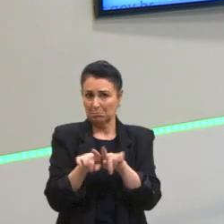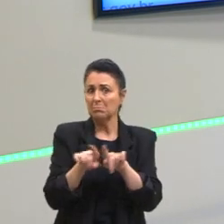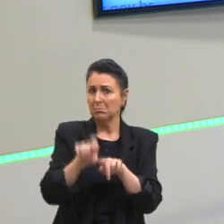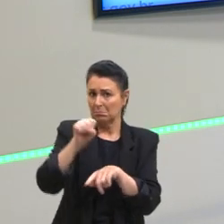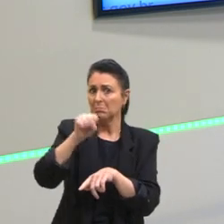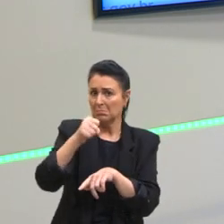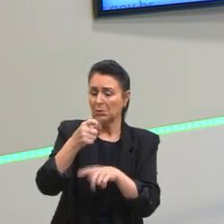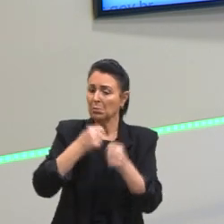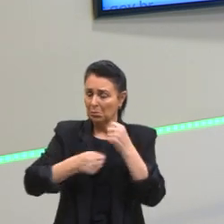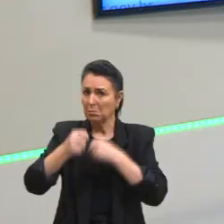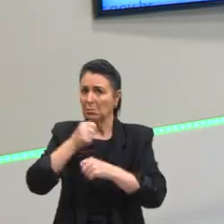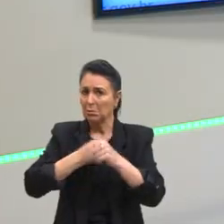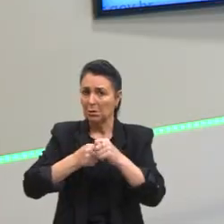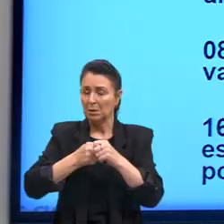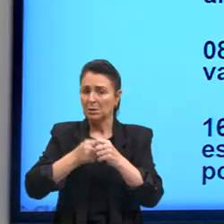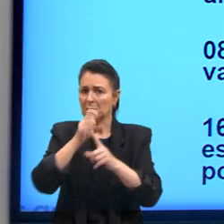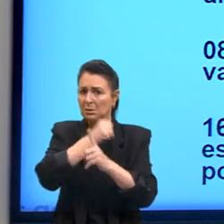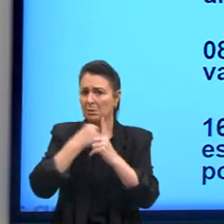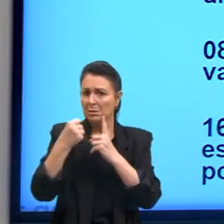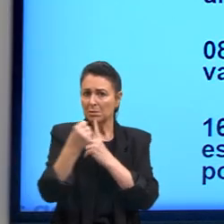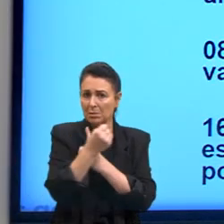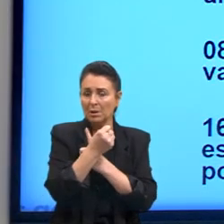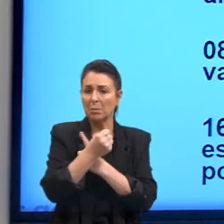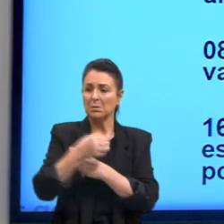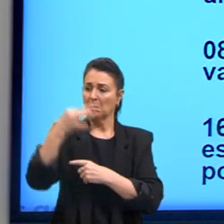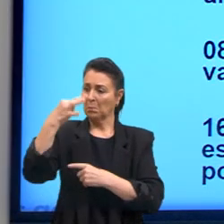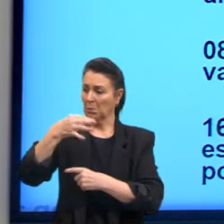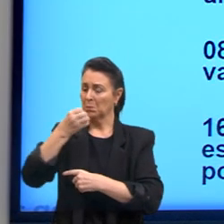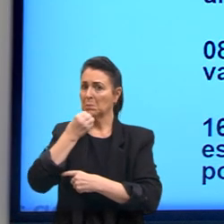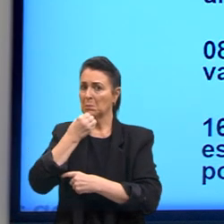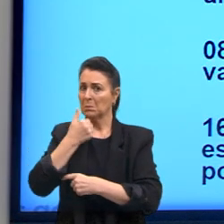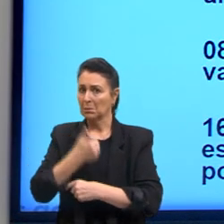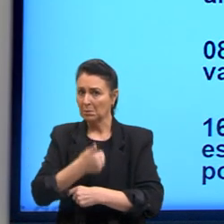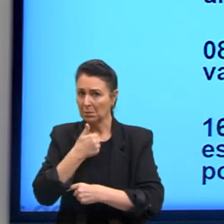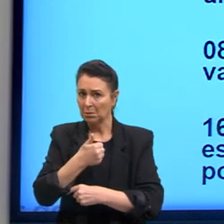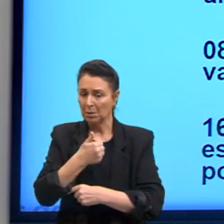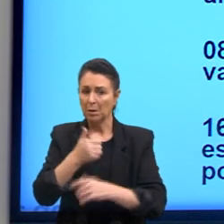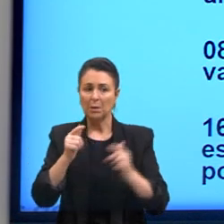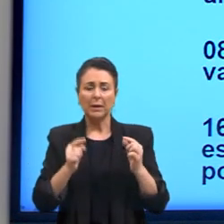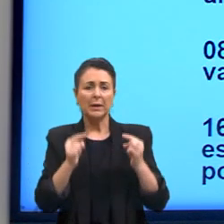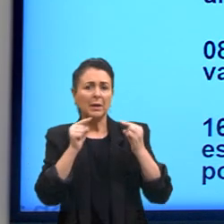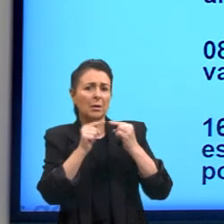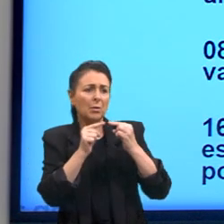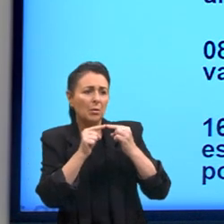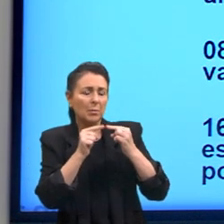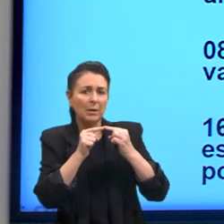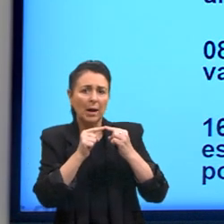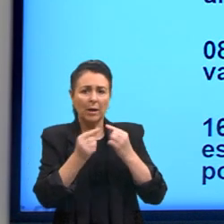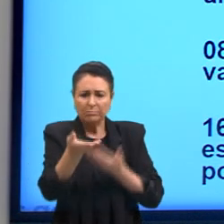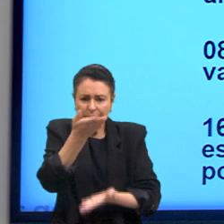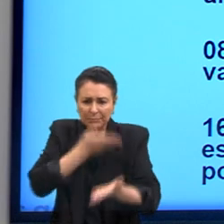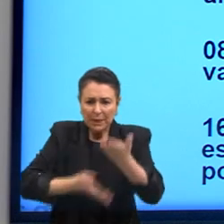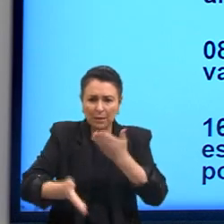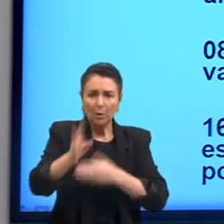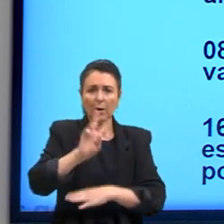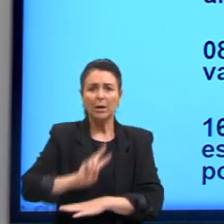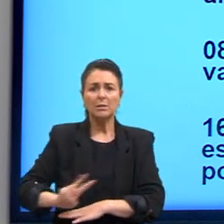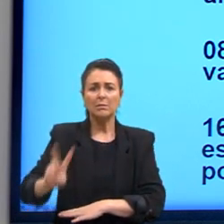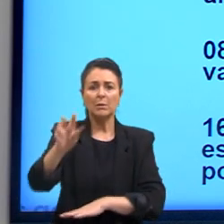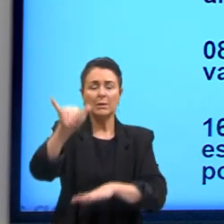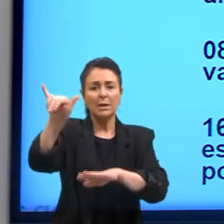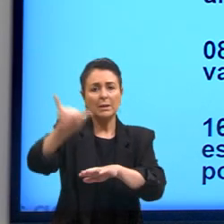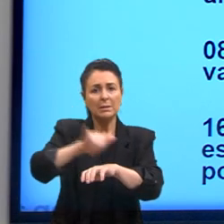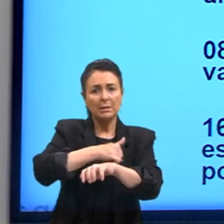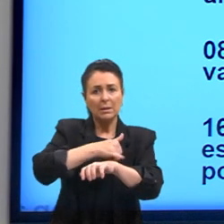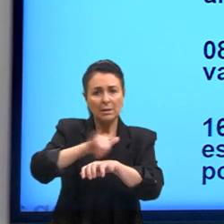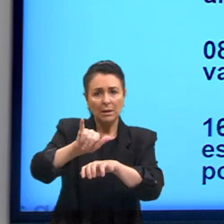O controle social para ser eficiente deve combinar a transmissão de valores como estratégia de coerção,